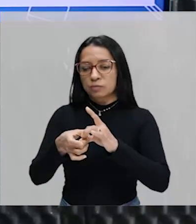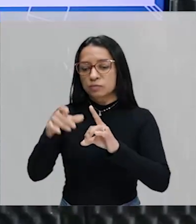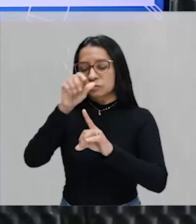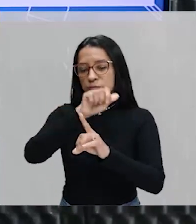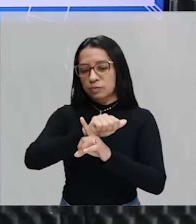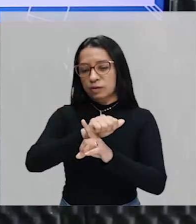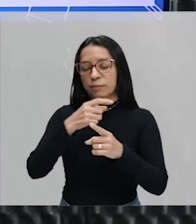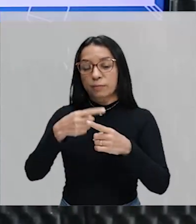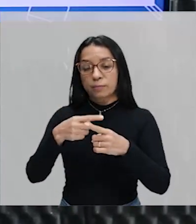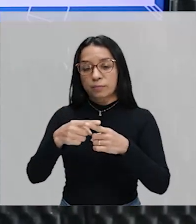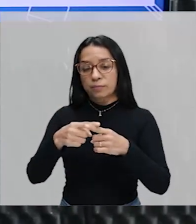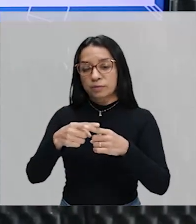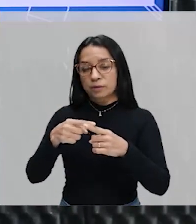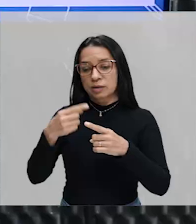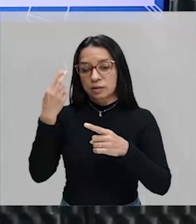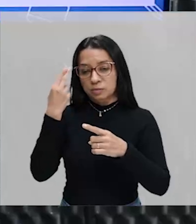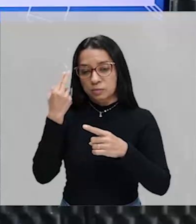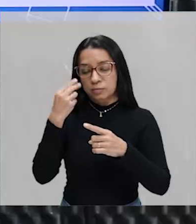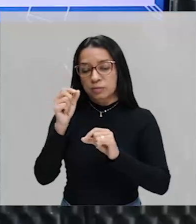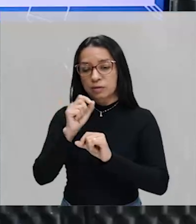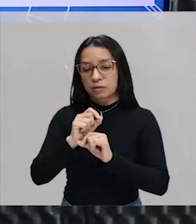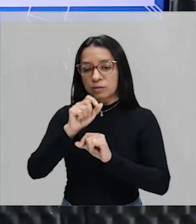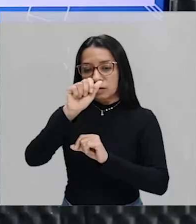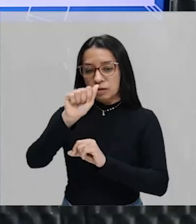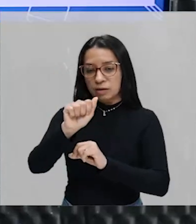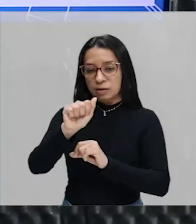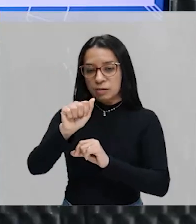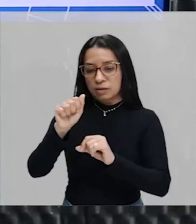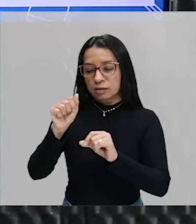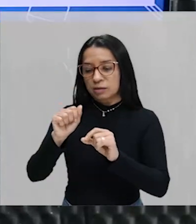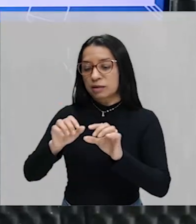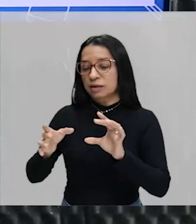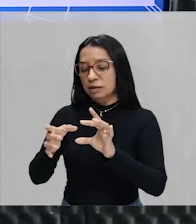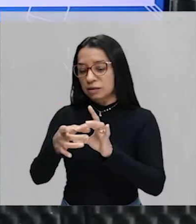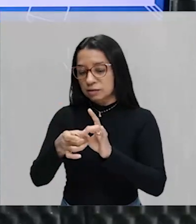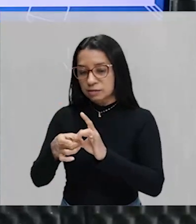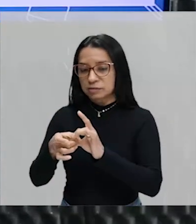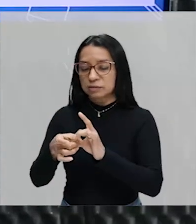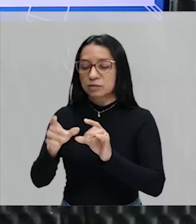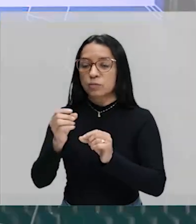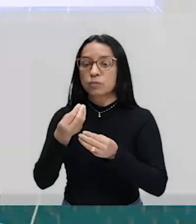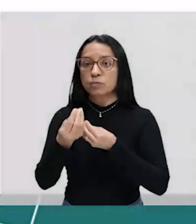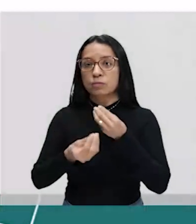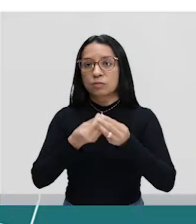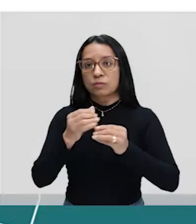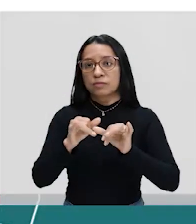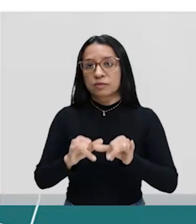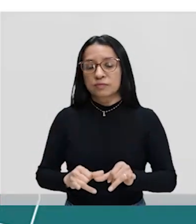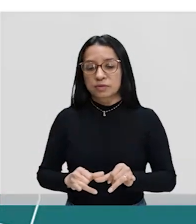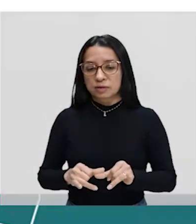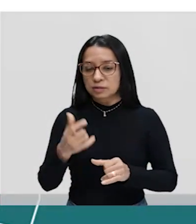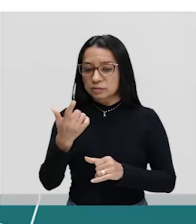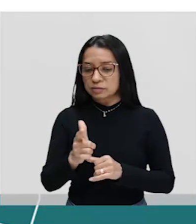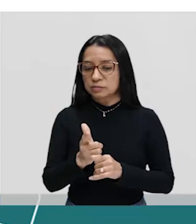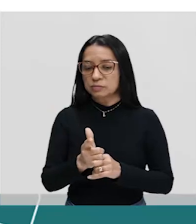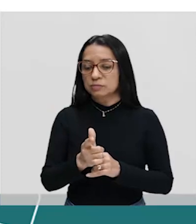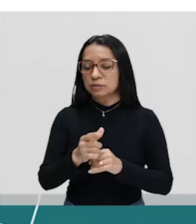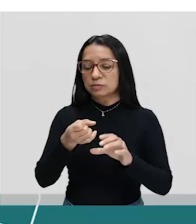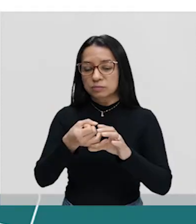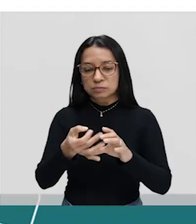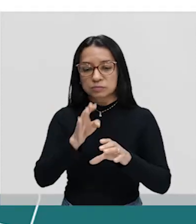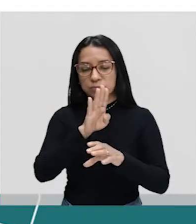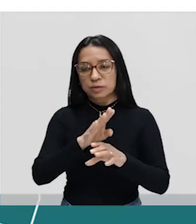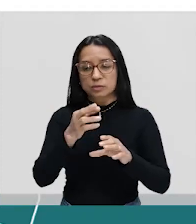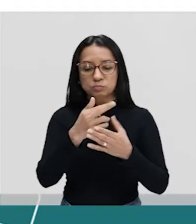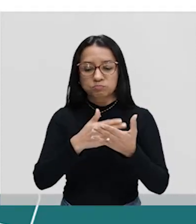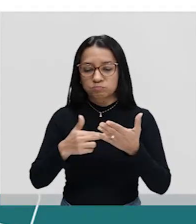Por quê? O que é comum para nós aqui é a interseção. Então, como é que vai ficar isso? Eu não vou mais ter o conjunto B totalmente pintado